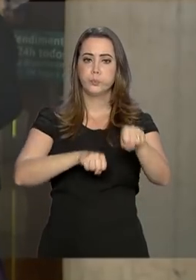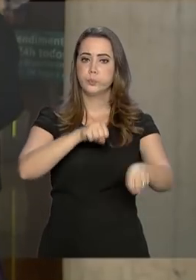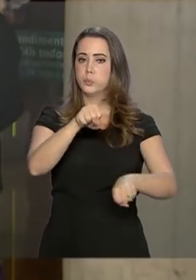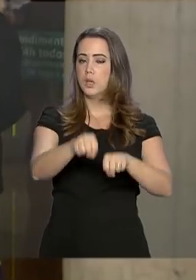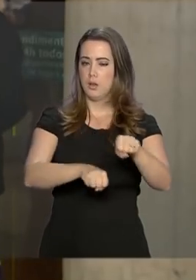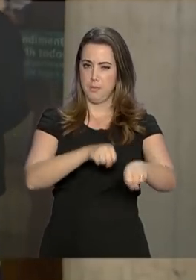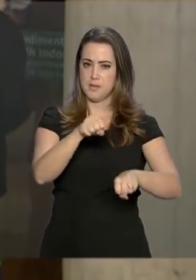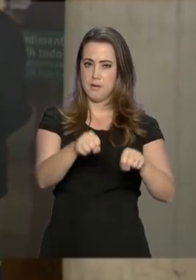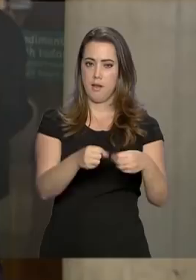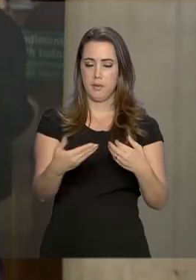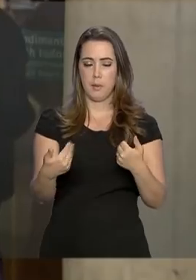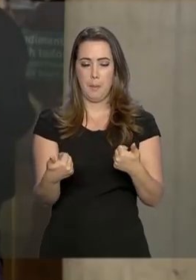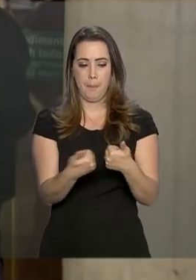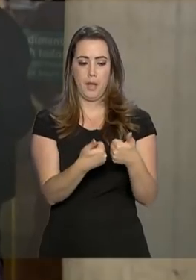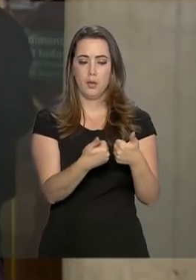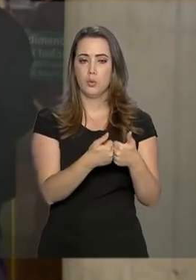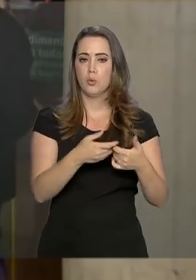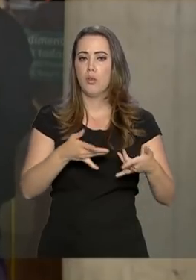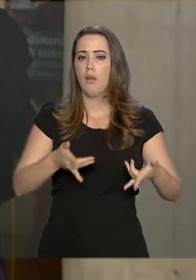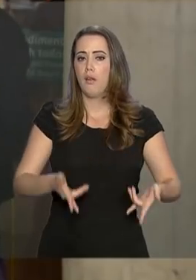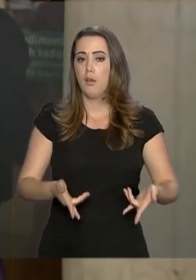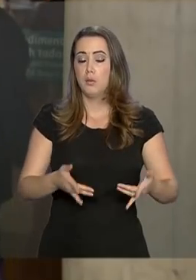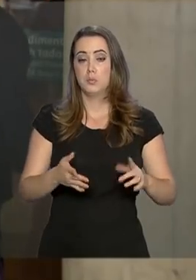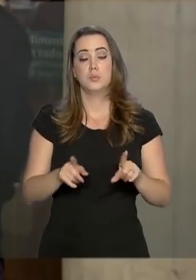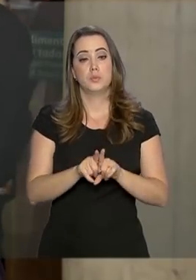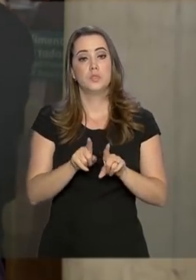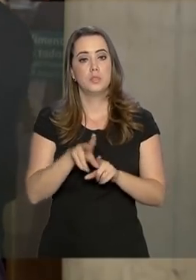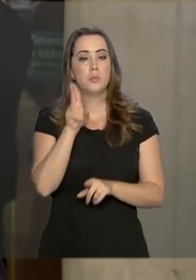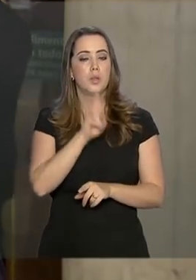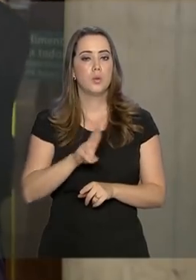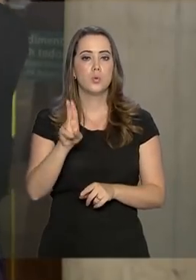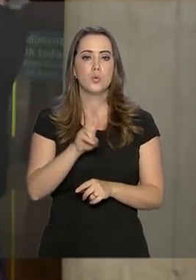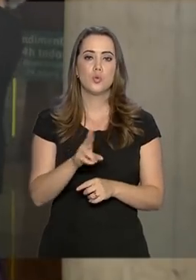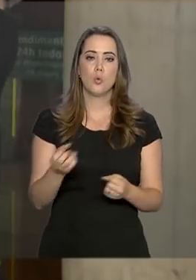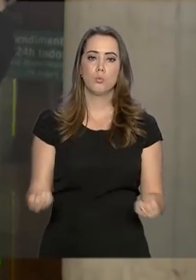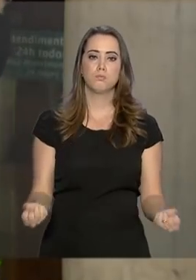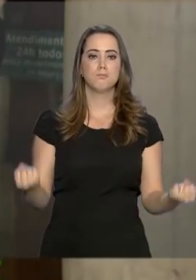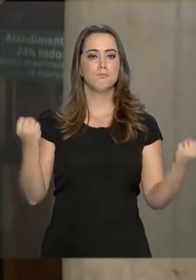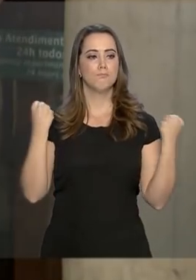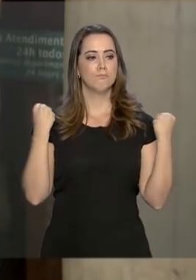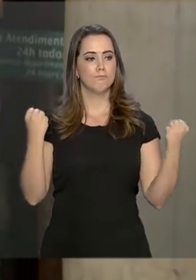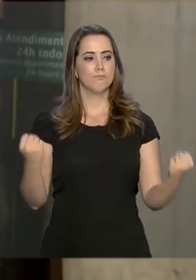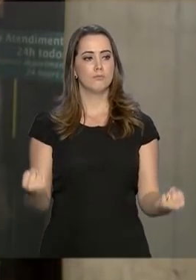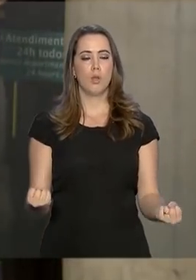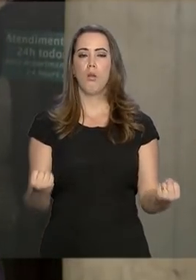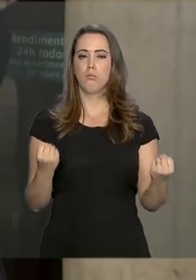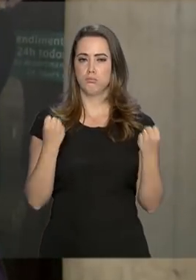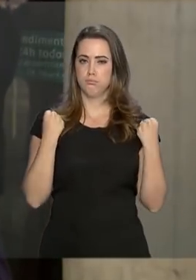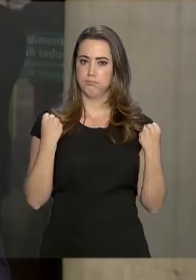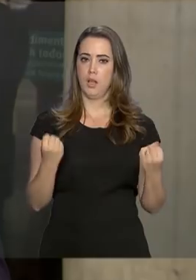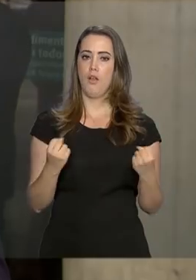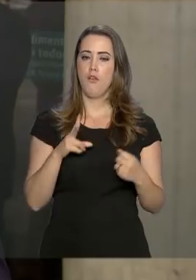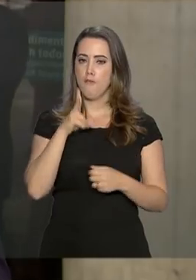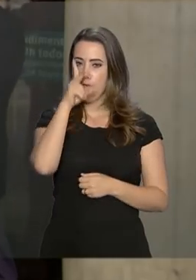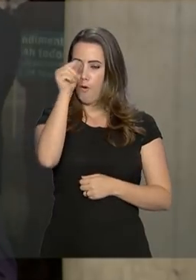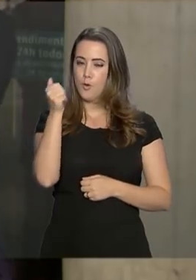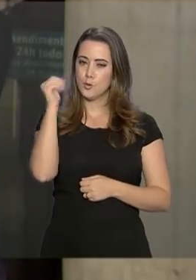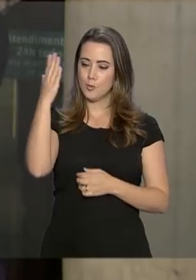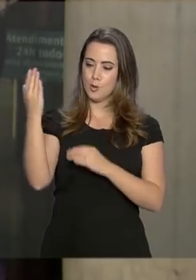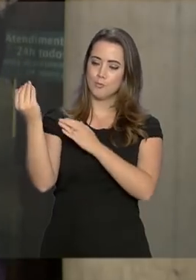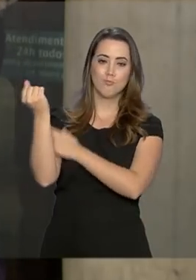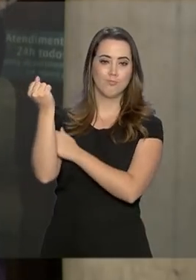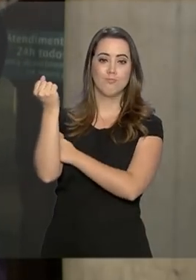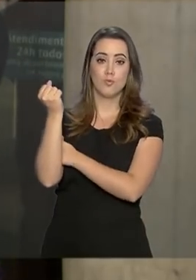aos pés da cama Mas também utilizou halteres para fortalecer braços e pernas Ele também faz